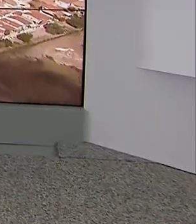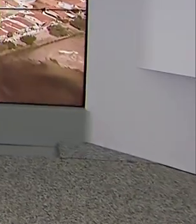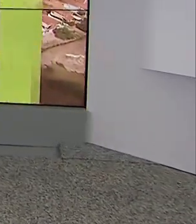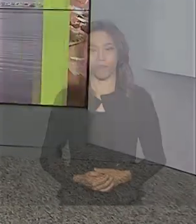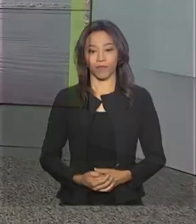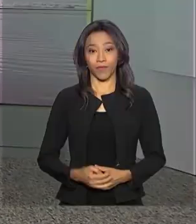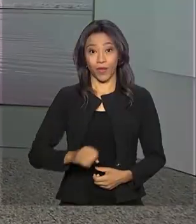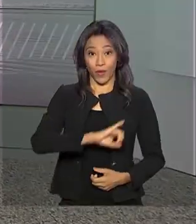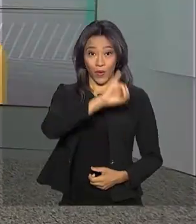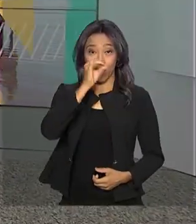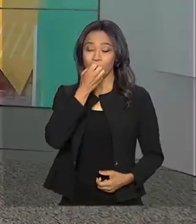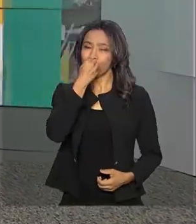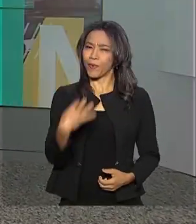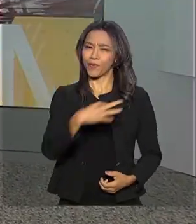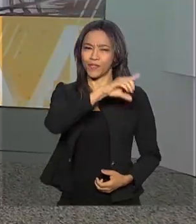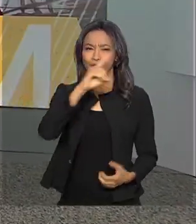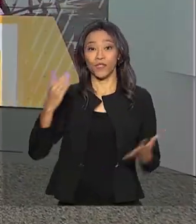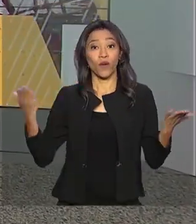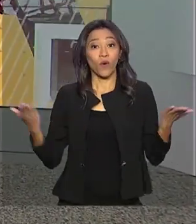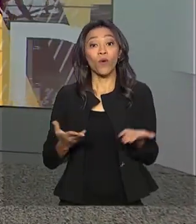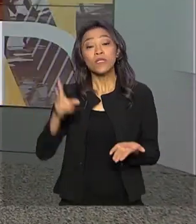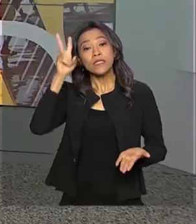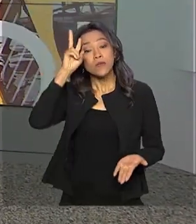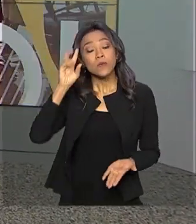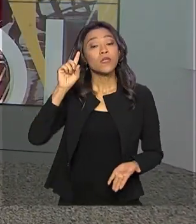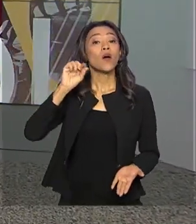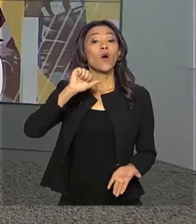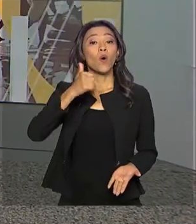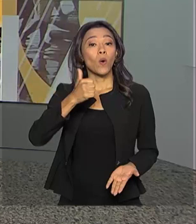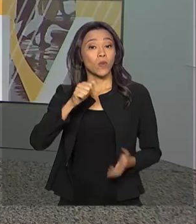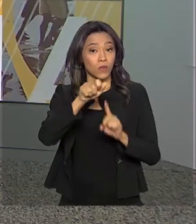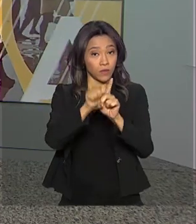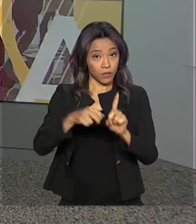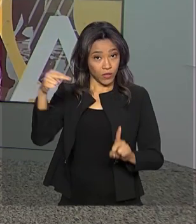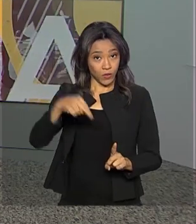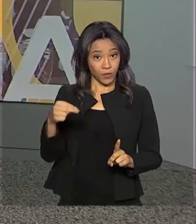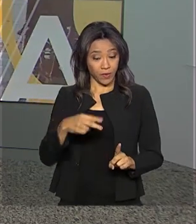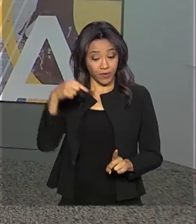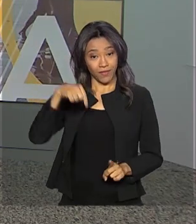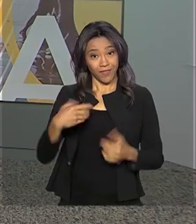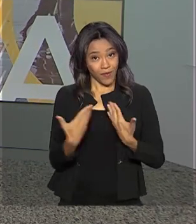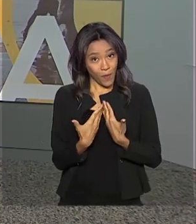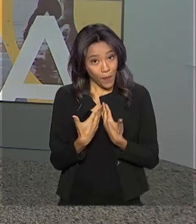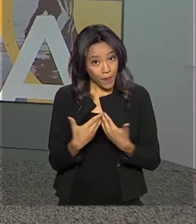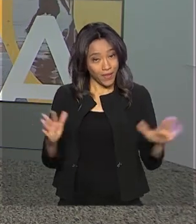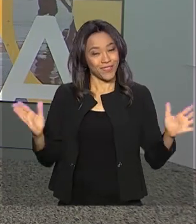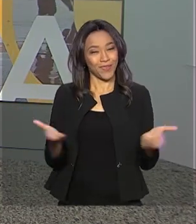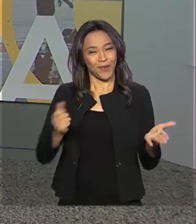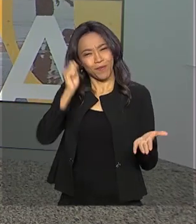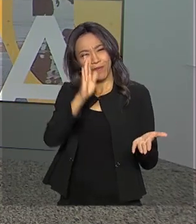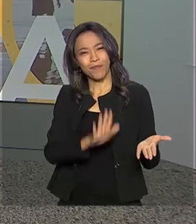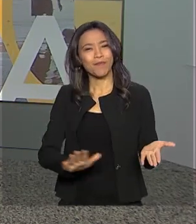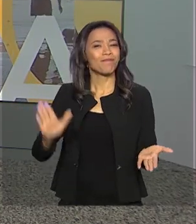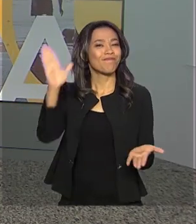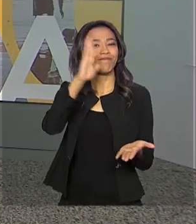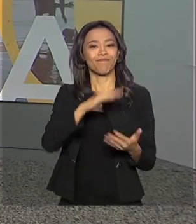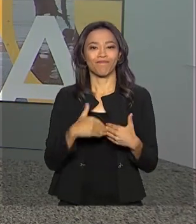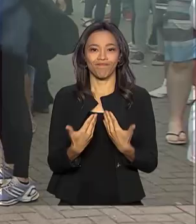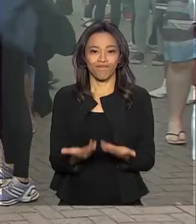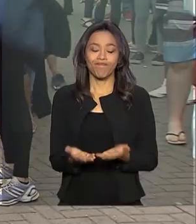Olá, bom dia pra você. Hoje é segunda-feira, 11 de novembro. O Brasil em Dia começa agora para todo o país.